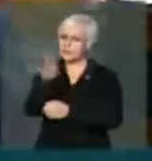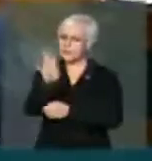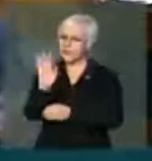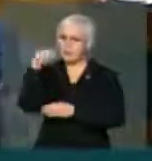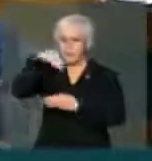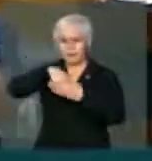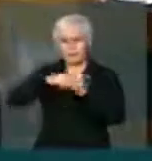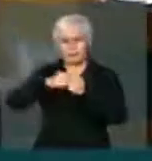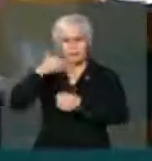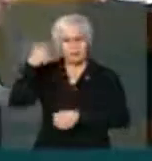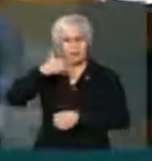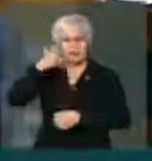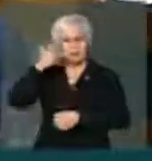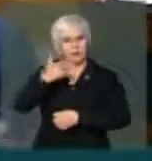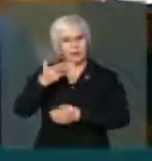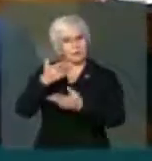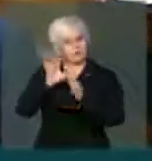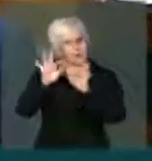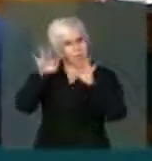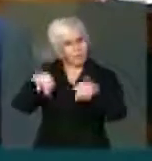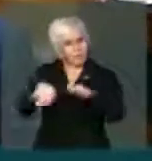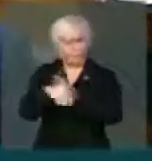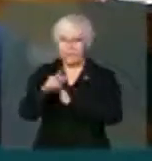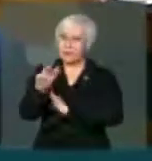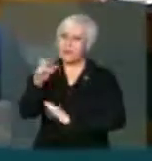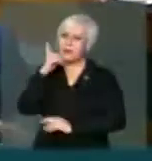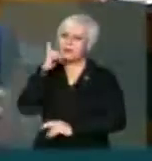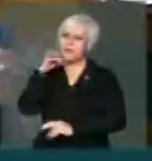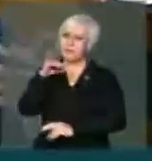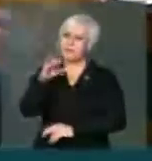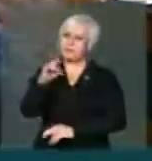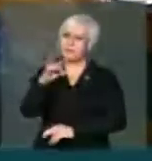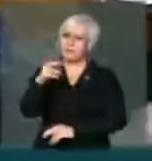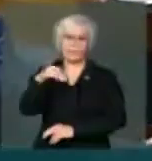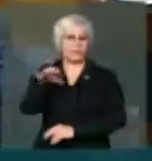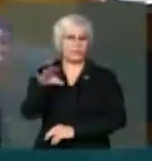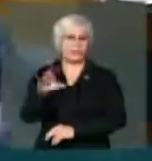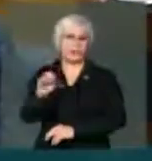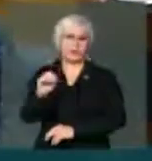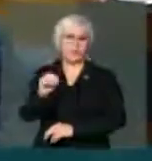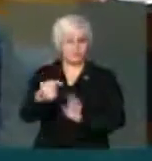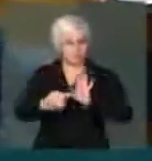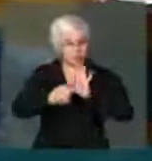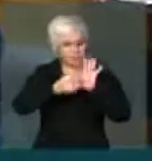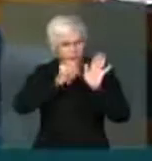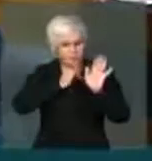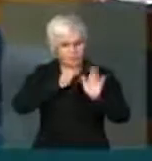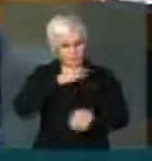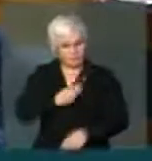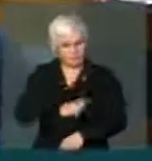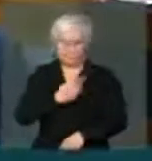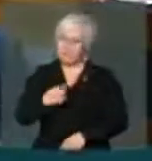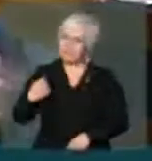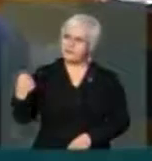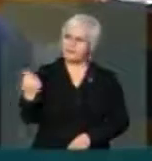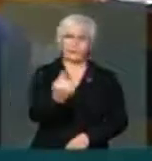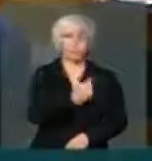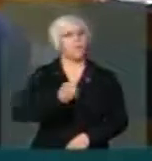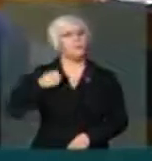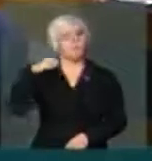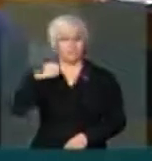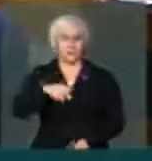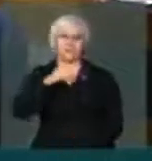despedida, um belíssimo discurso de despedida, uma lição de vida para todos nós que somos